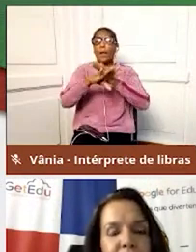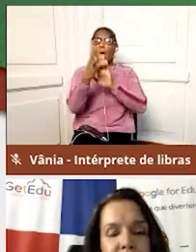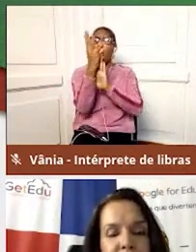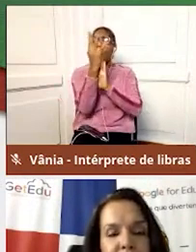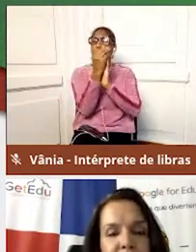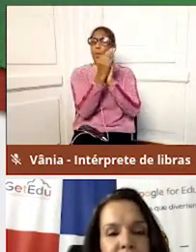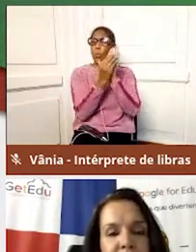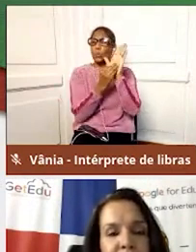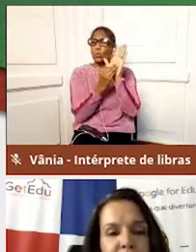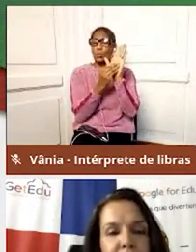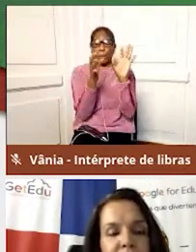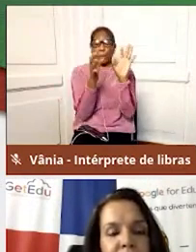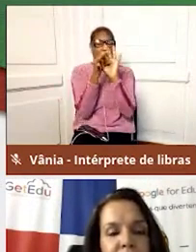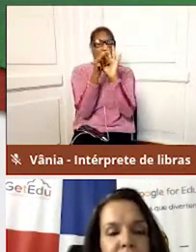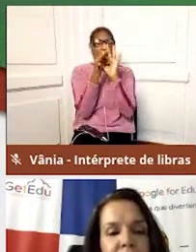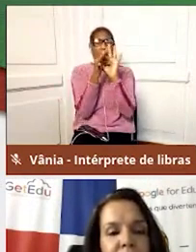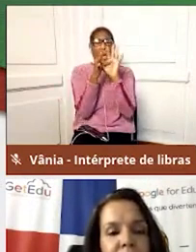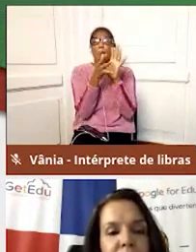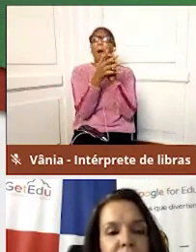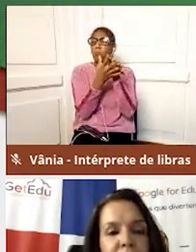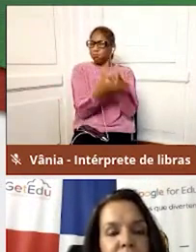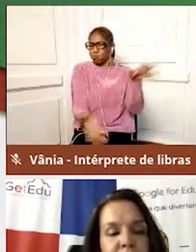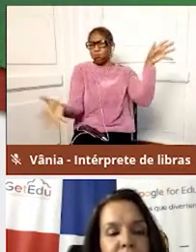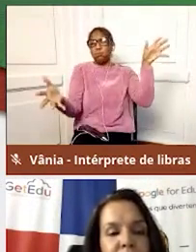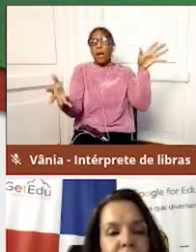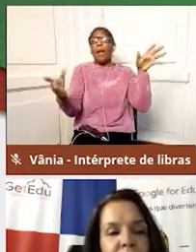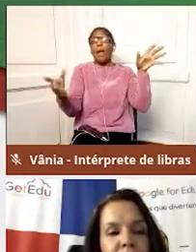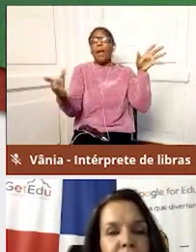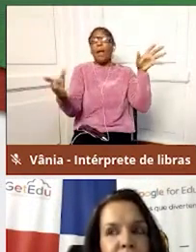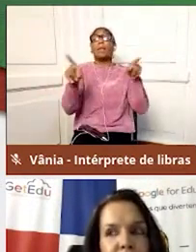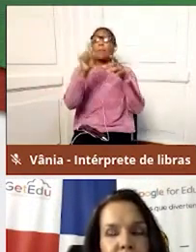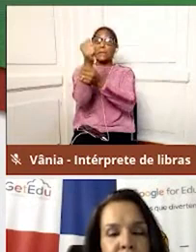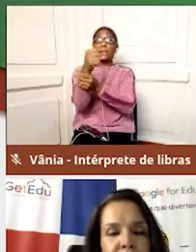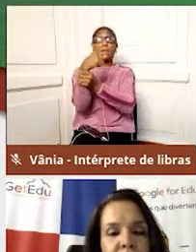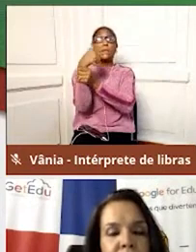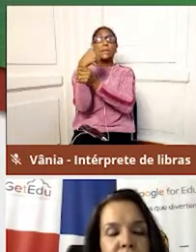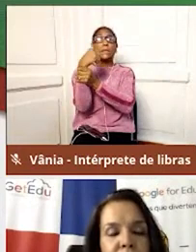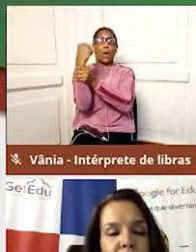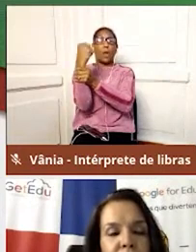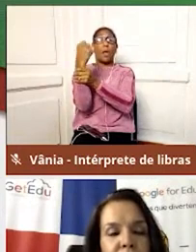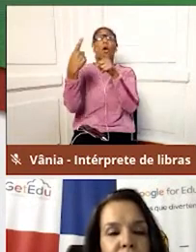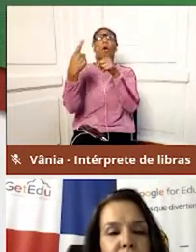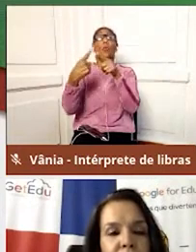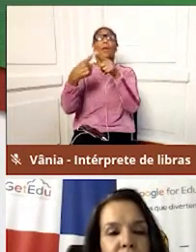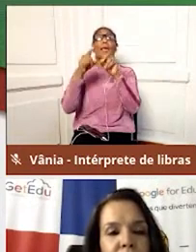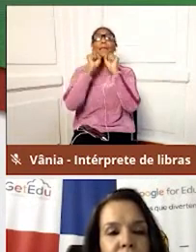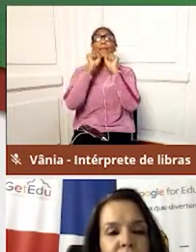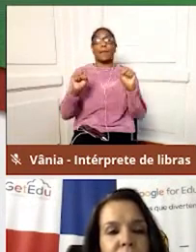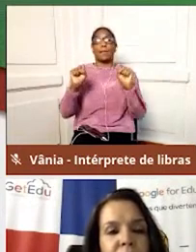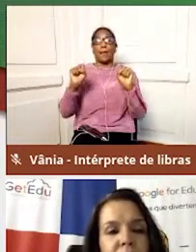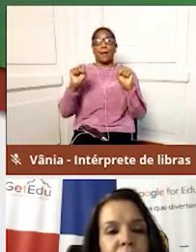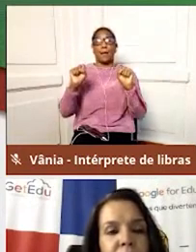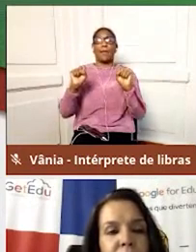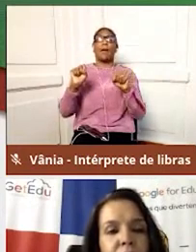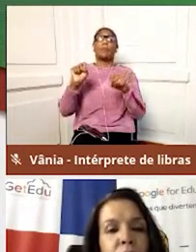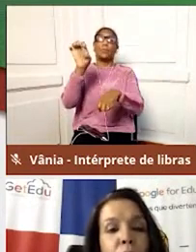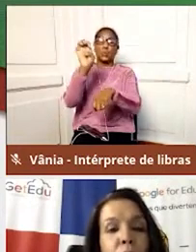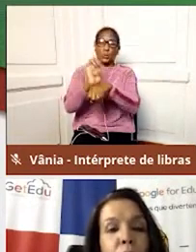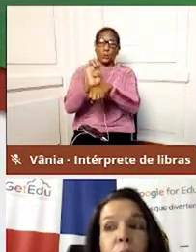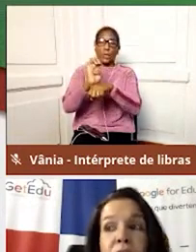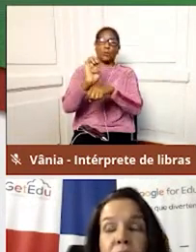estão utilizando, tá? E é uma conta segura, porque ela é administrada pela Secretaria de Educação do Rio Grande do Sul.